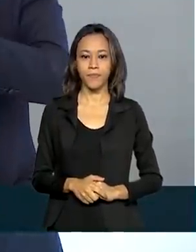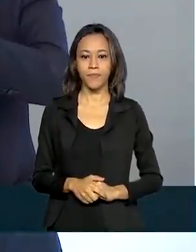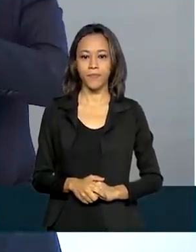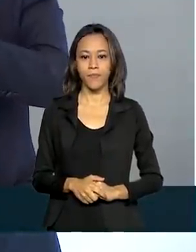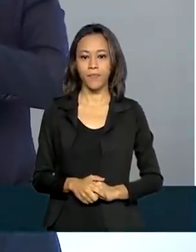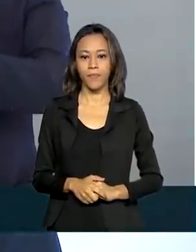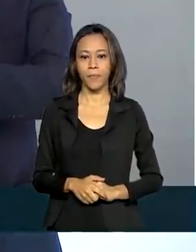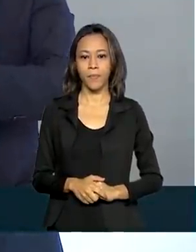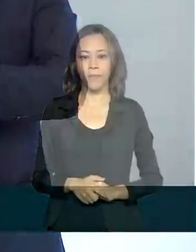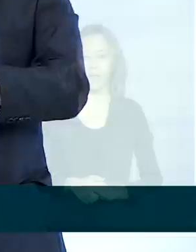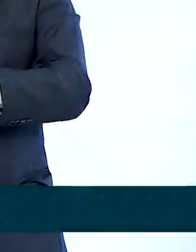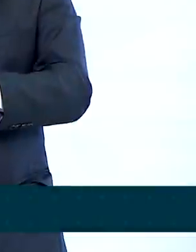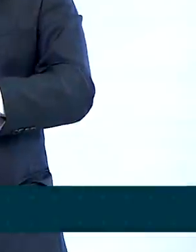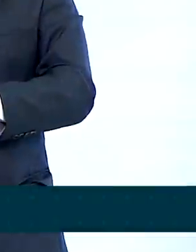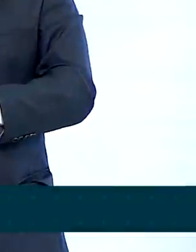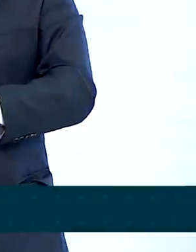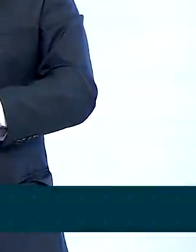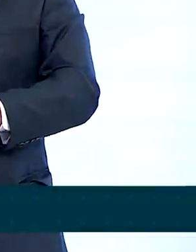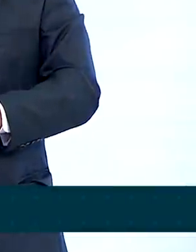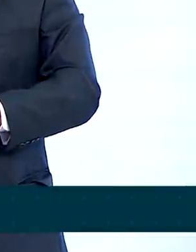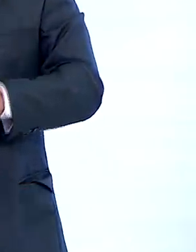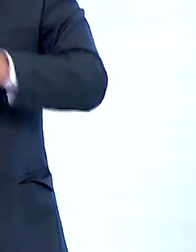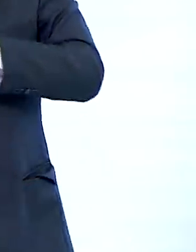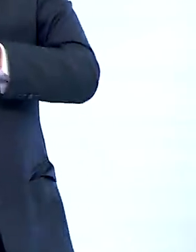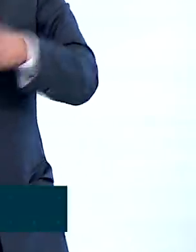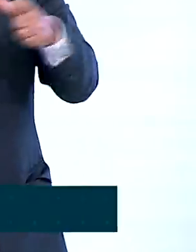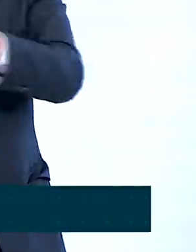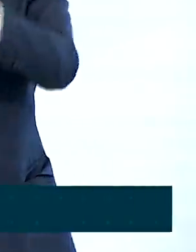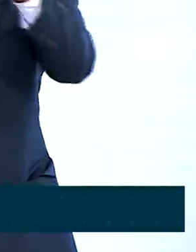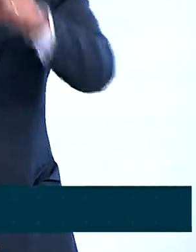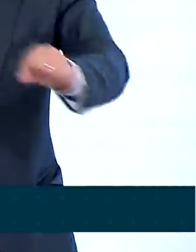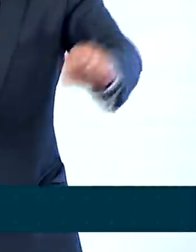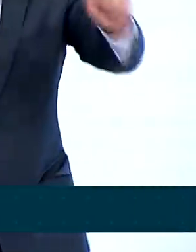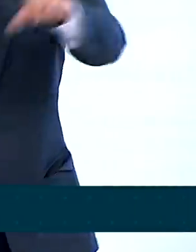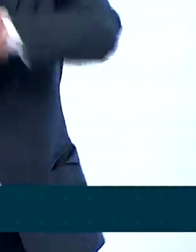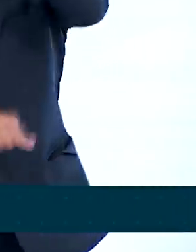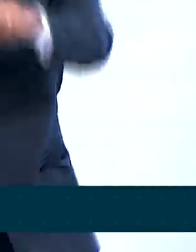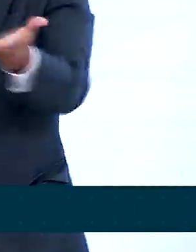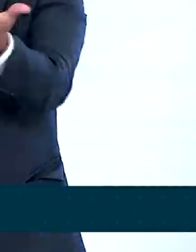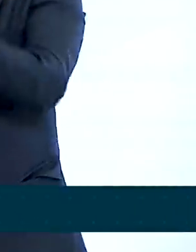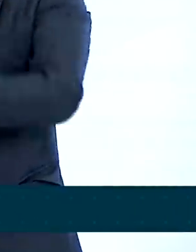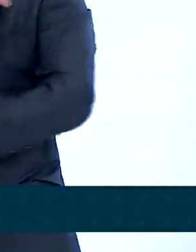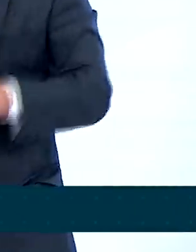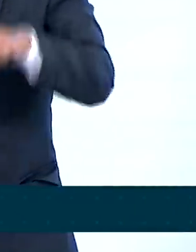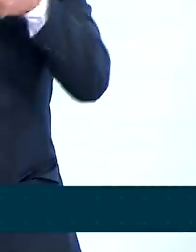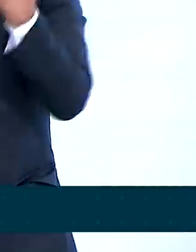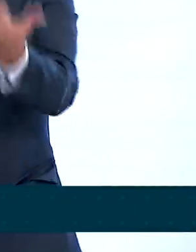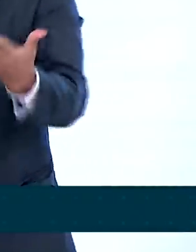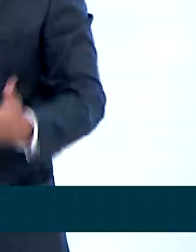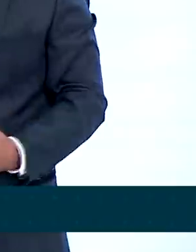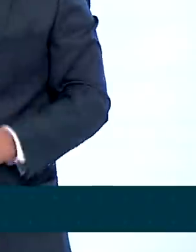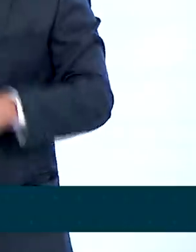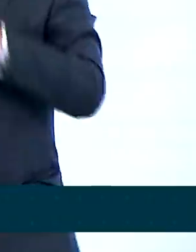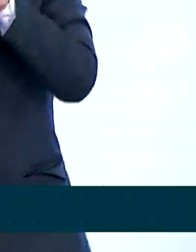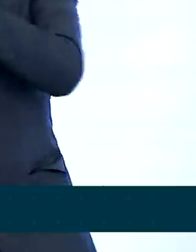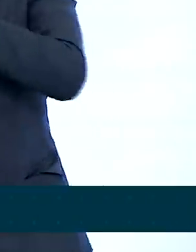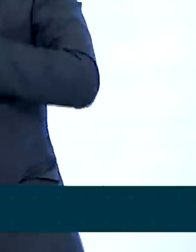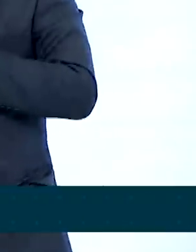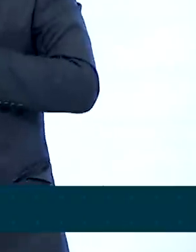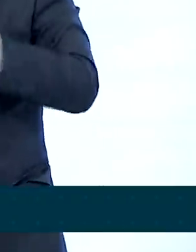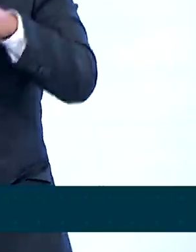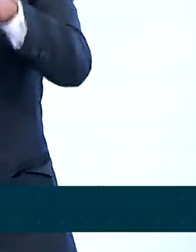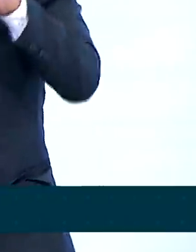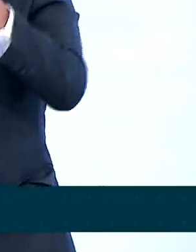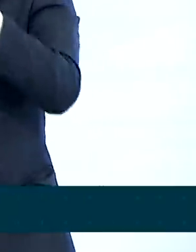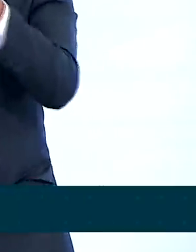lugares, nós mudamos a realidade do lugar. Isso traz conhecimento através de educação, através de